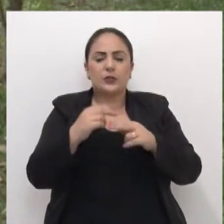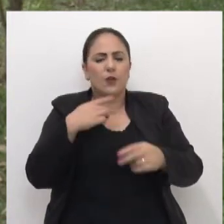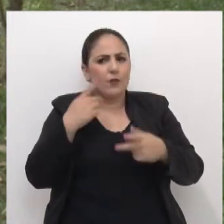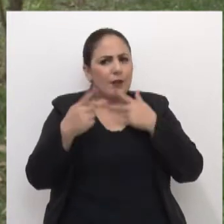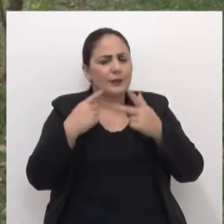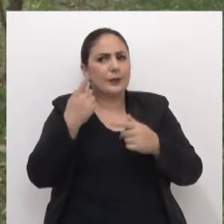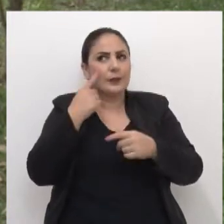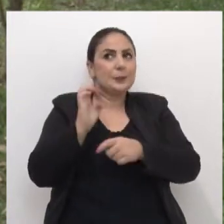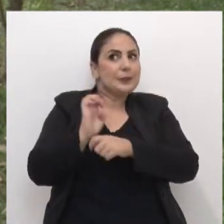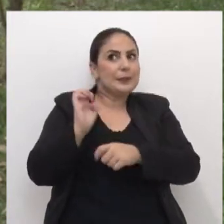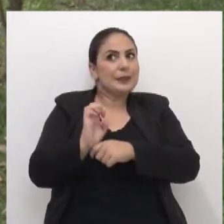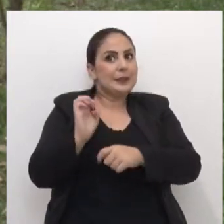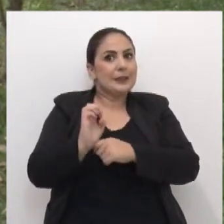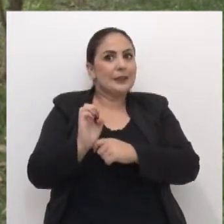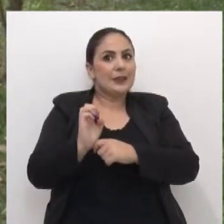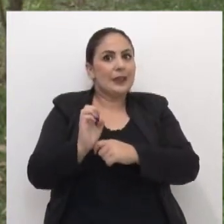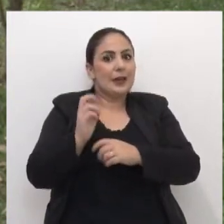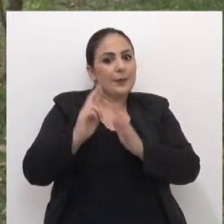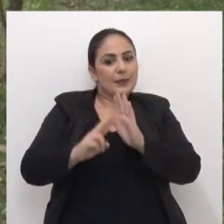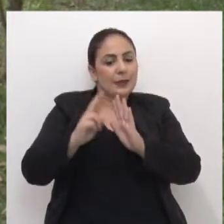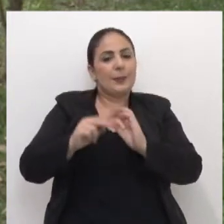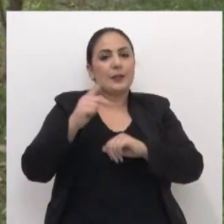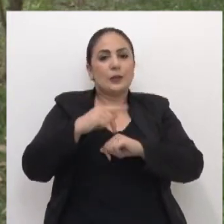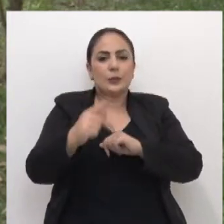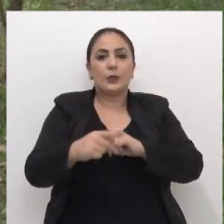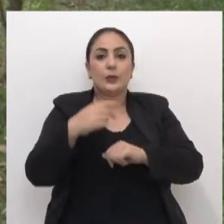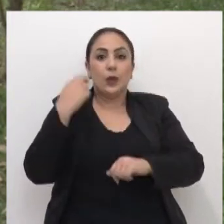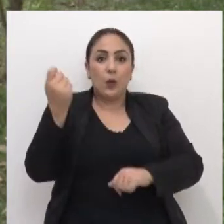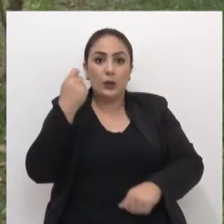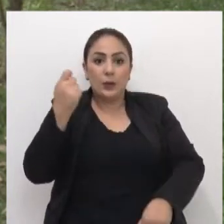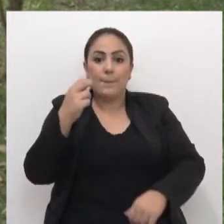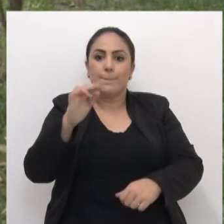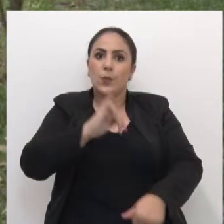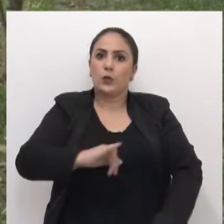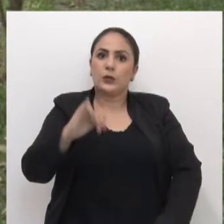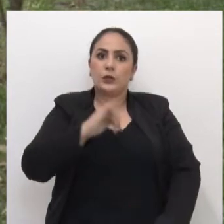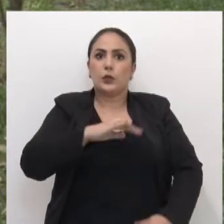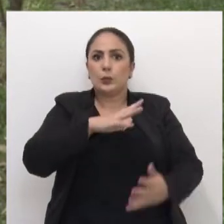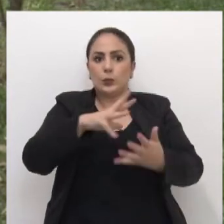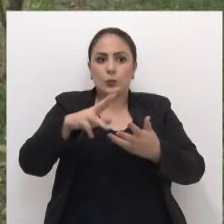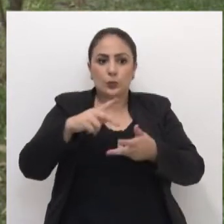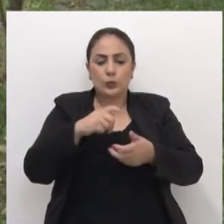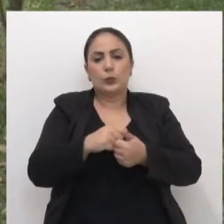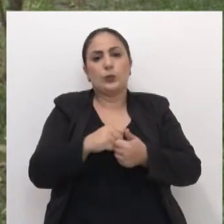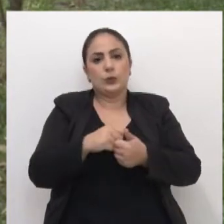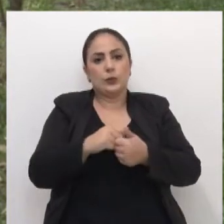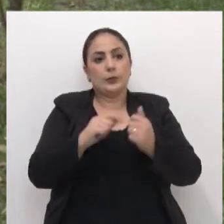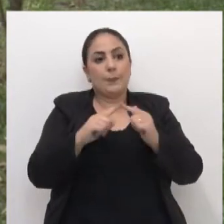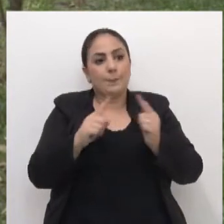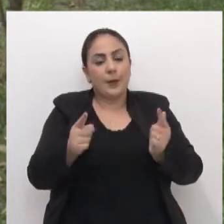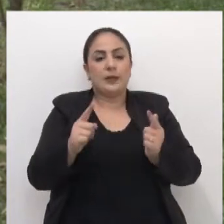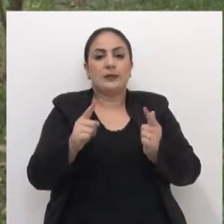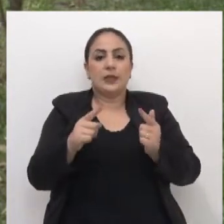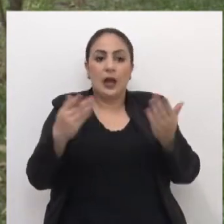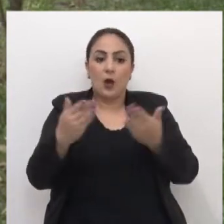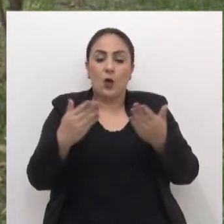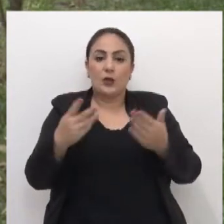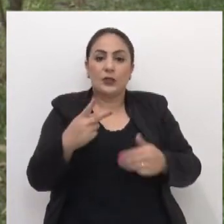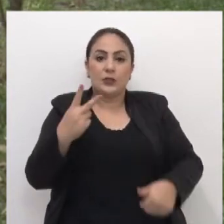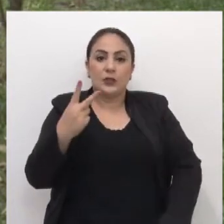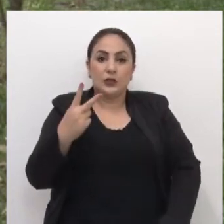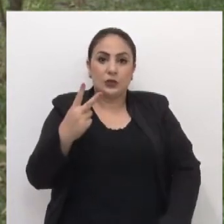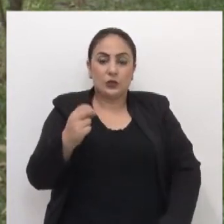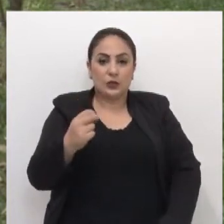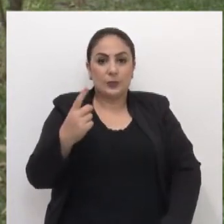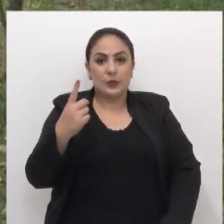Aí, até eu estava esperando essa homenagem, né, que eu representei Passo Fundo. É um rodeio muito importante para o mundo tradicionalista. Mas, enfim, veio agora,